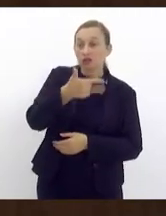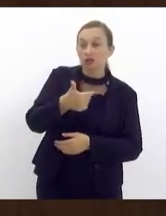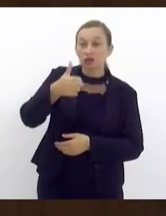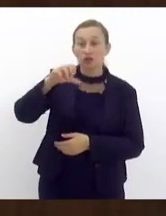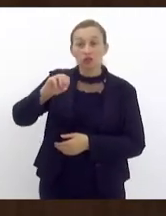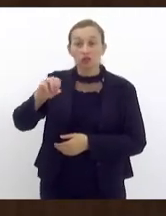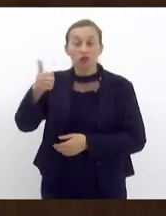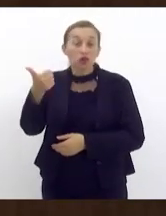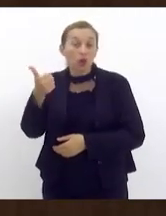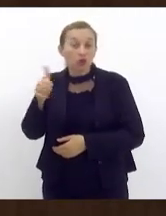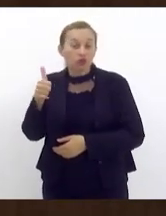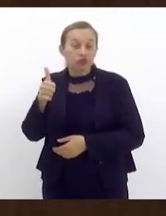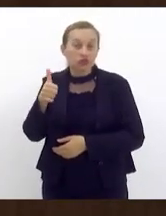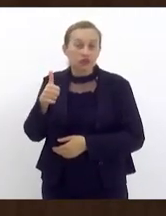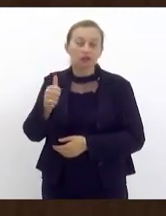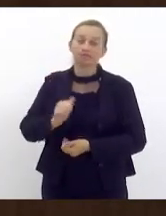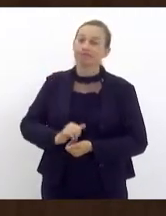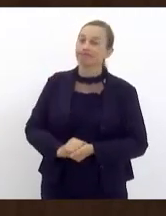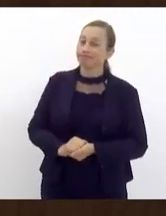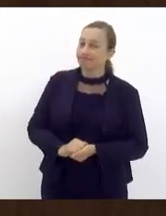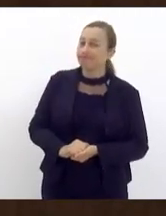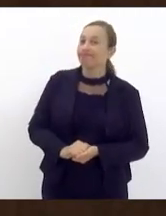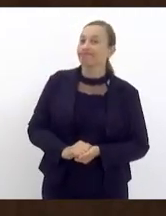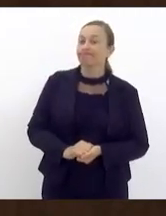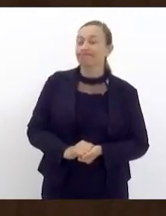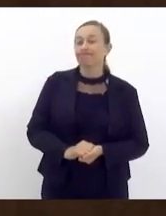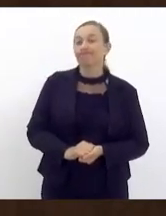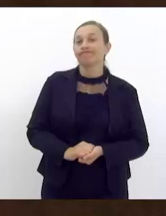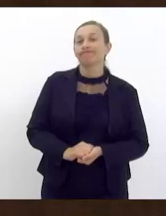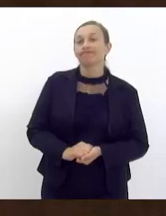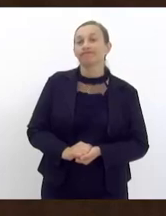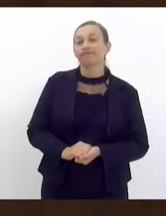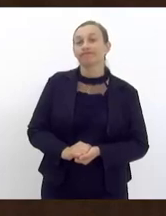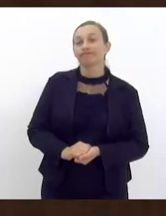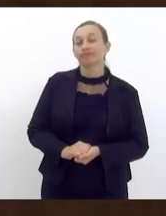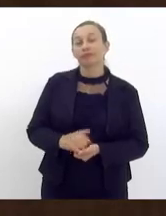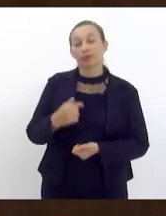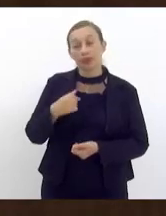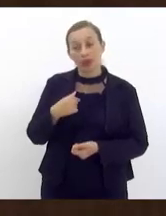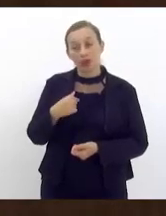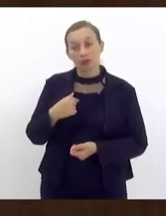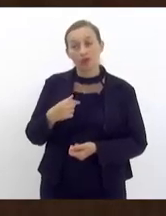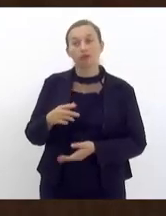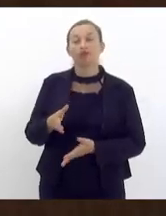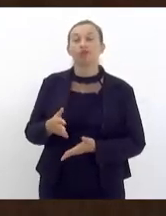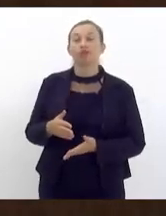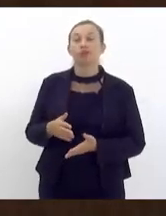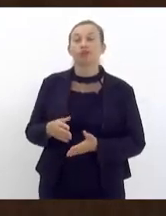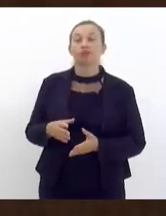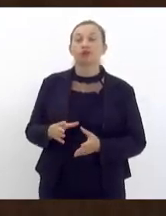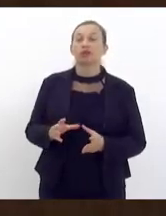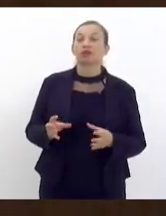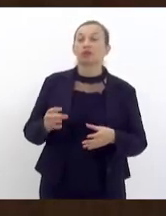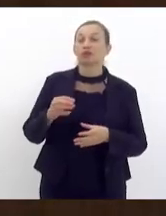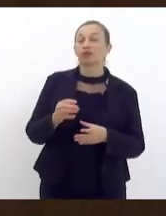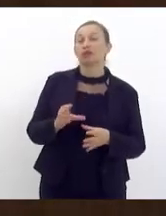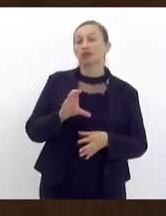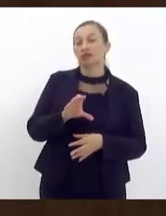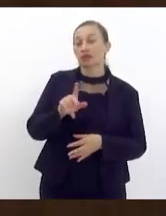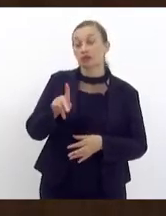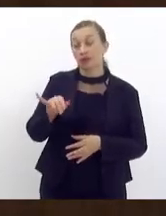do qual eu presidi uma CPI para buscar as causas dessa